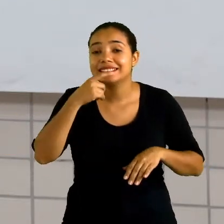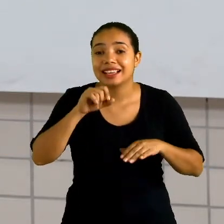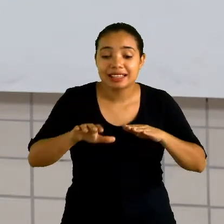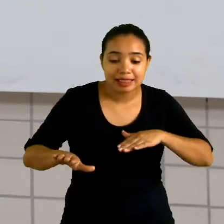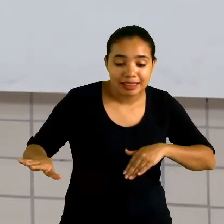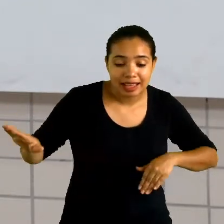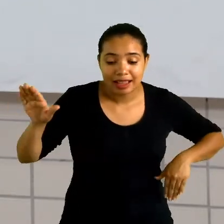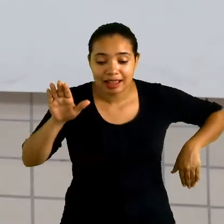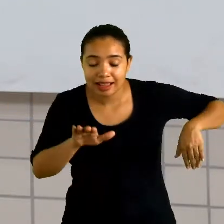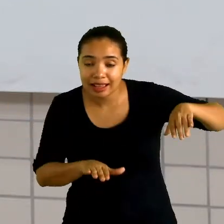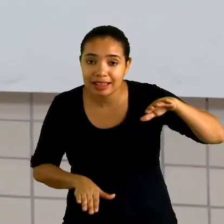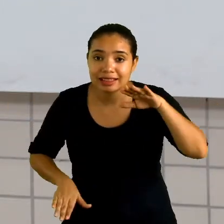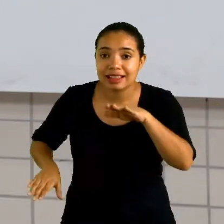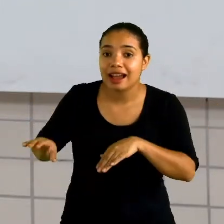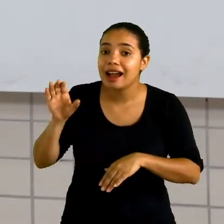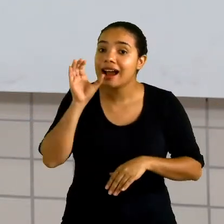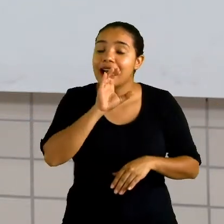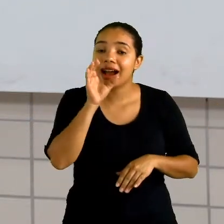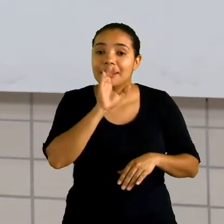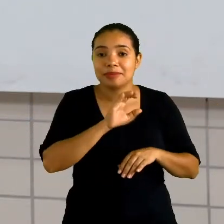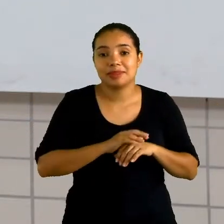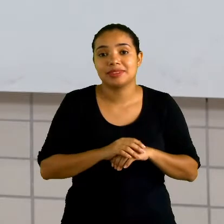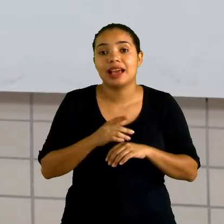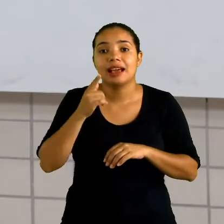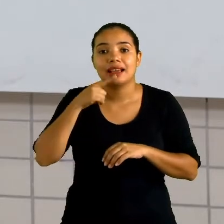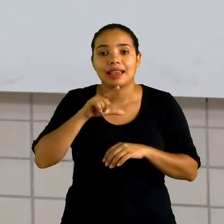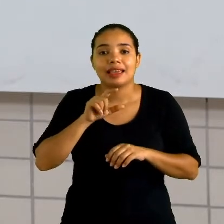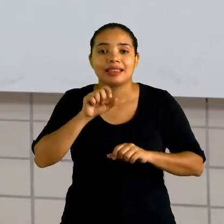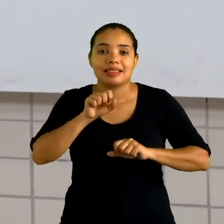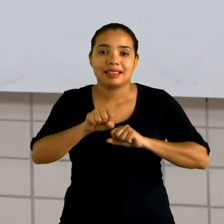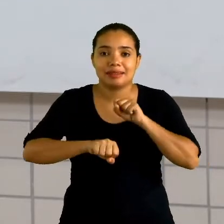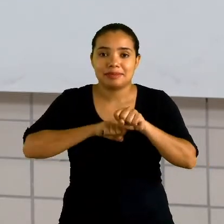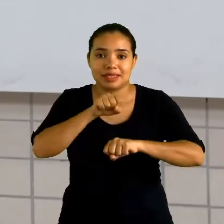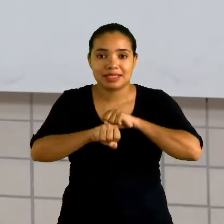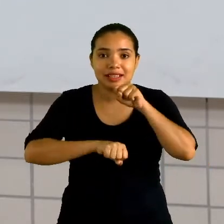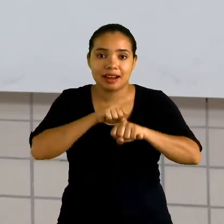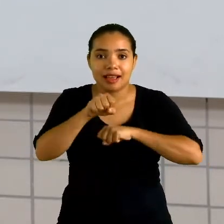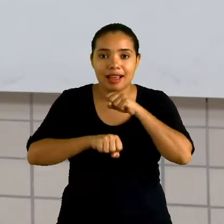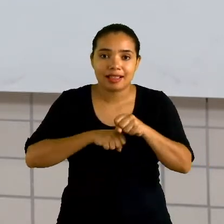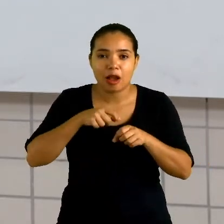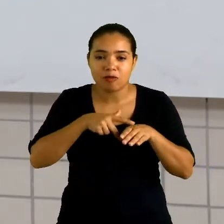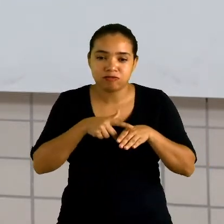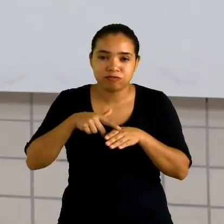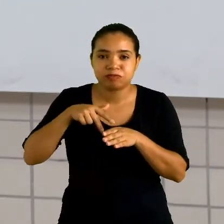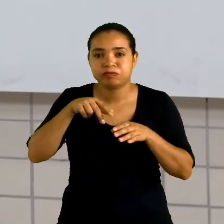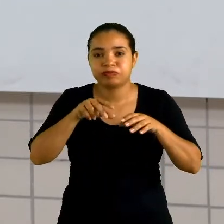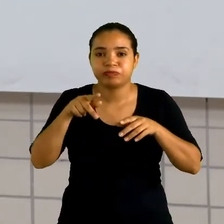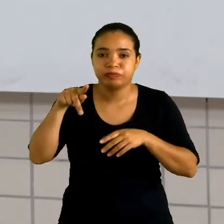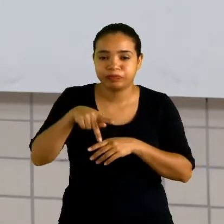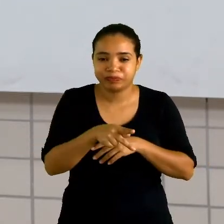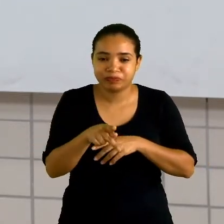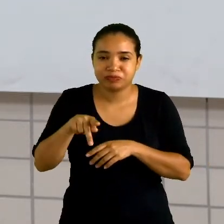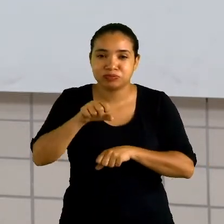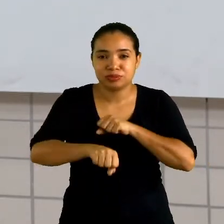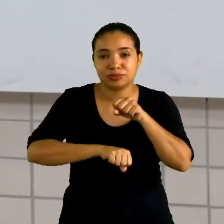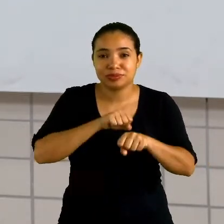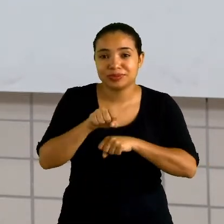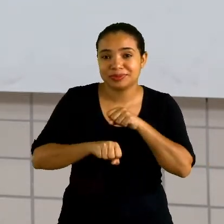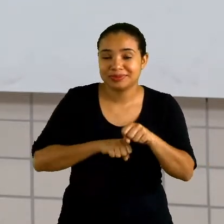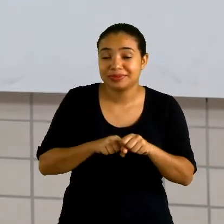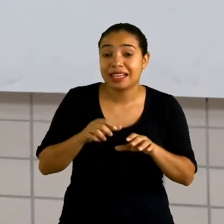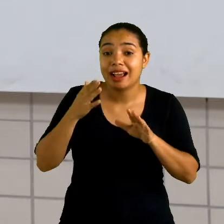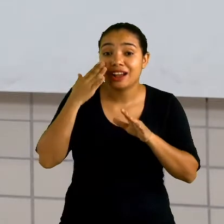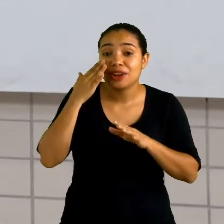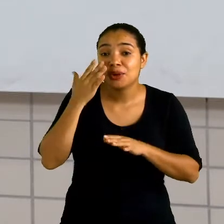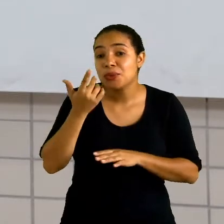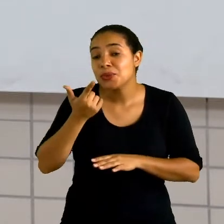mais rápido e até mesmo quem anda na bicicleta é quem pedala mais rápido, o ciclismo também é um esporte de marca. Quer saber